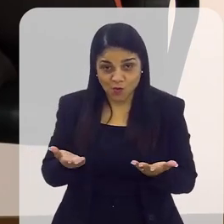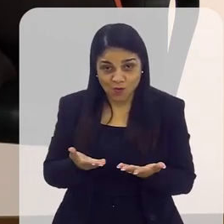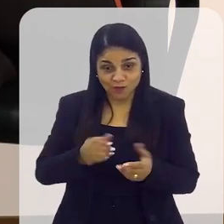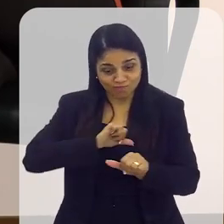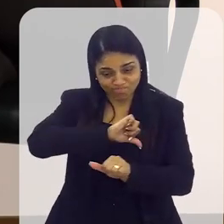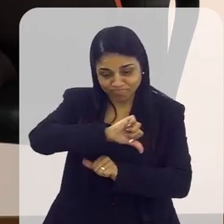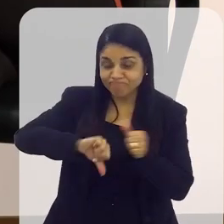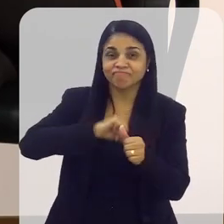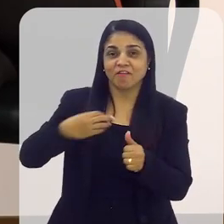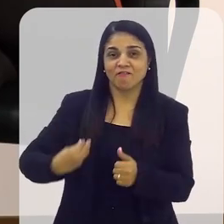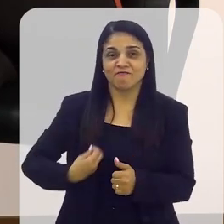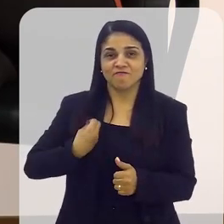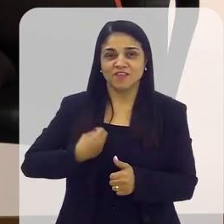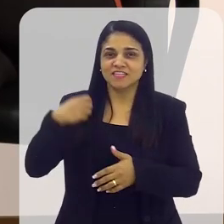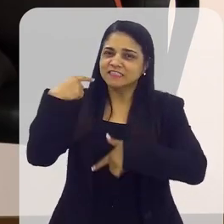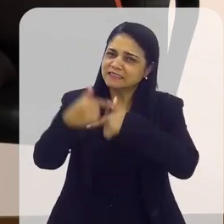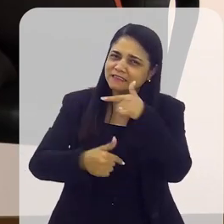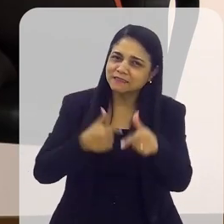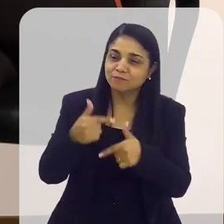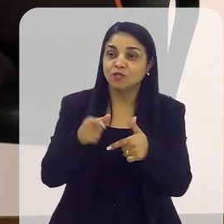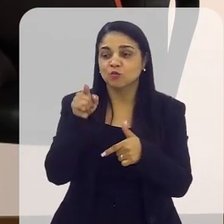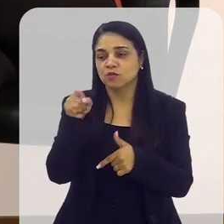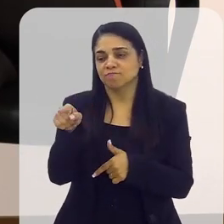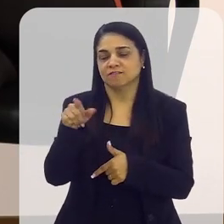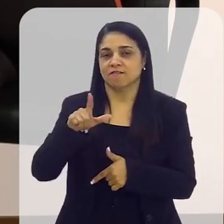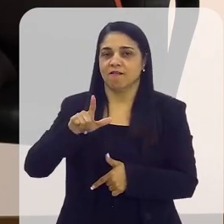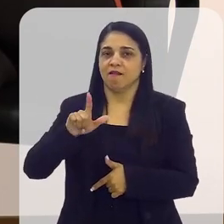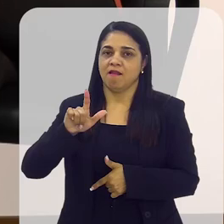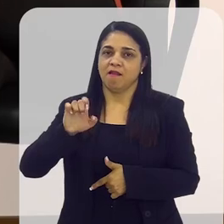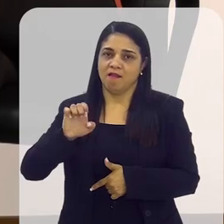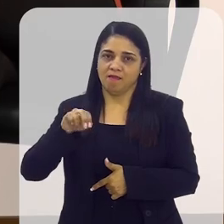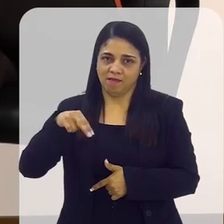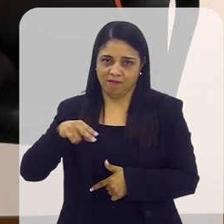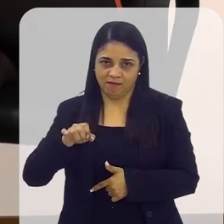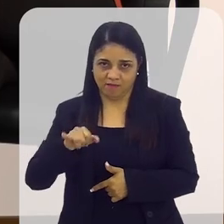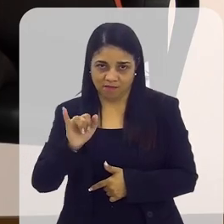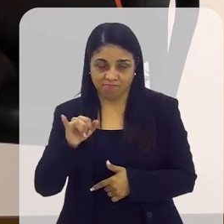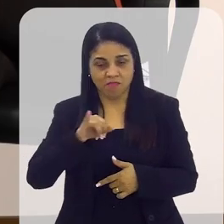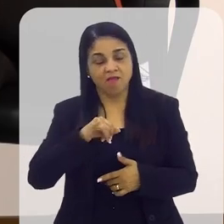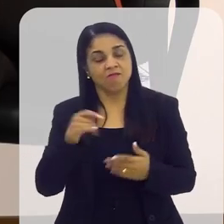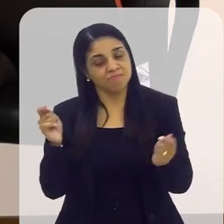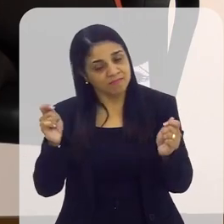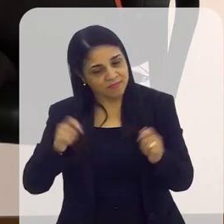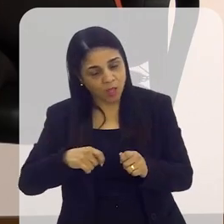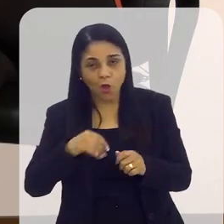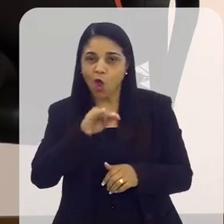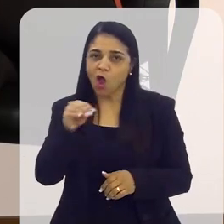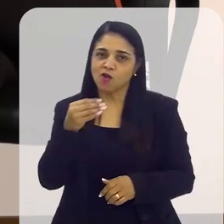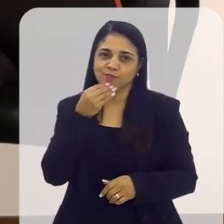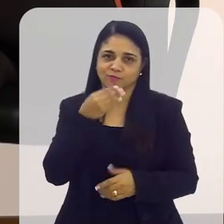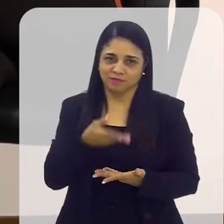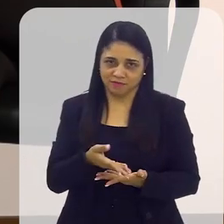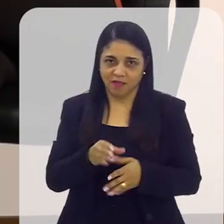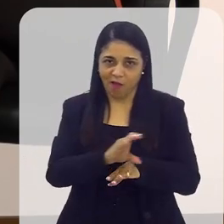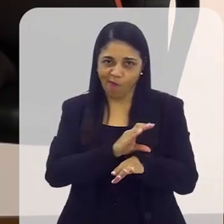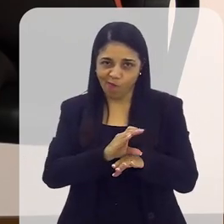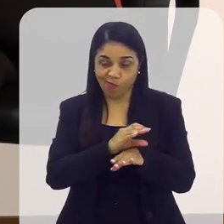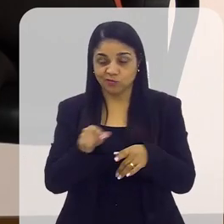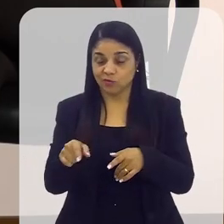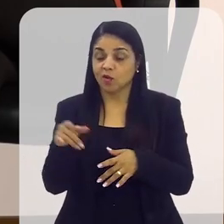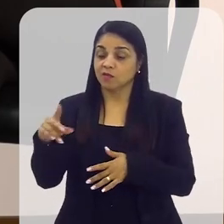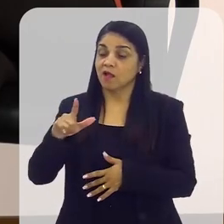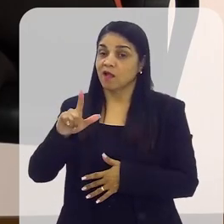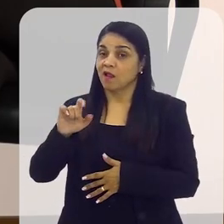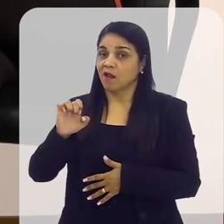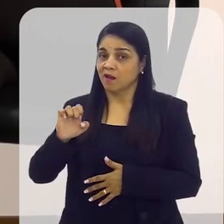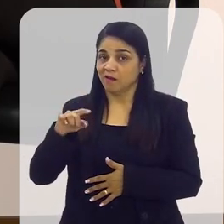batalhando, dentro do que você permitiu a ela que ela apresentasse. Eu queria falar uma coisa para vocês. A Leninha falou